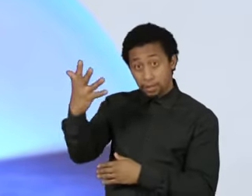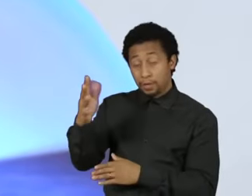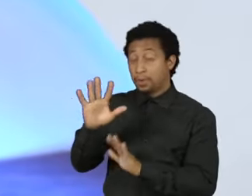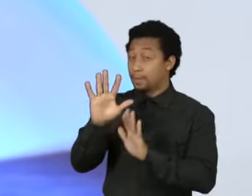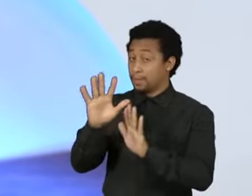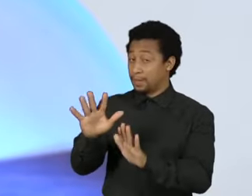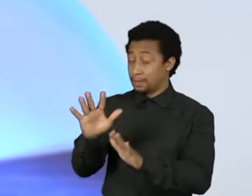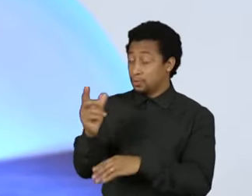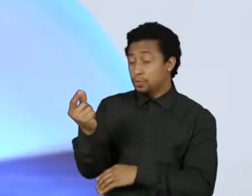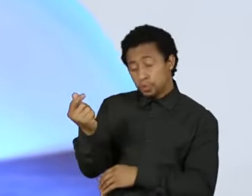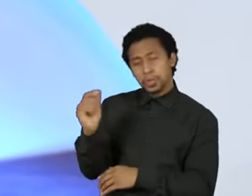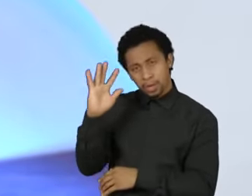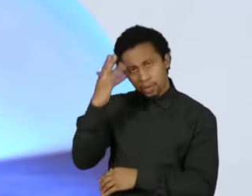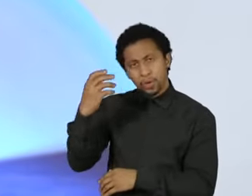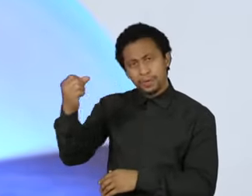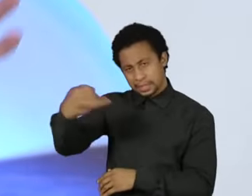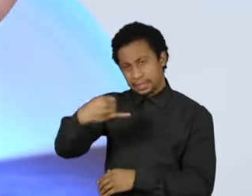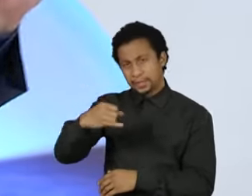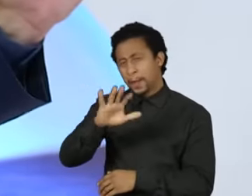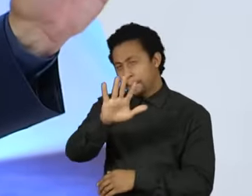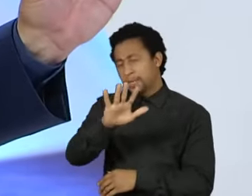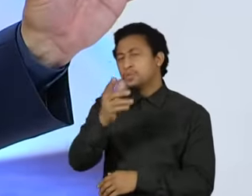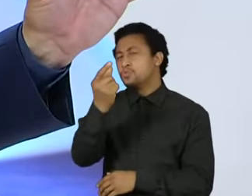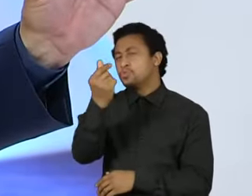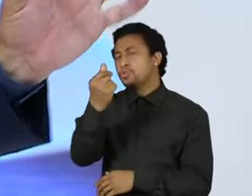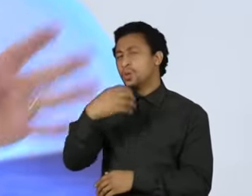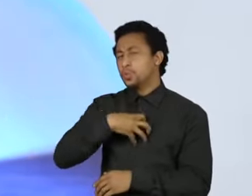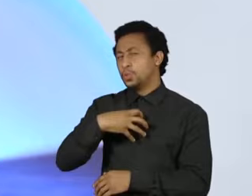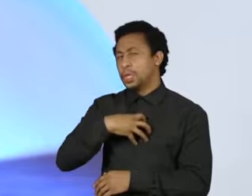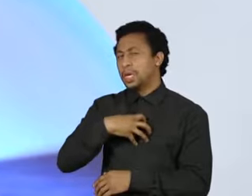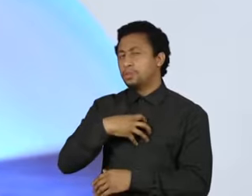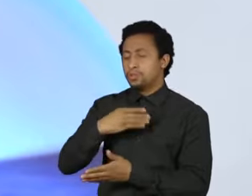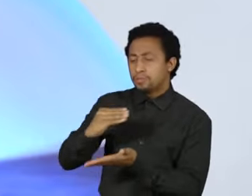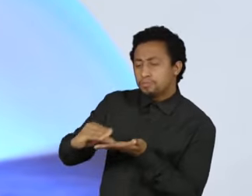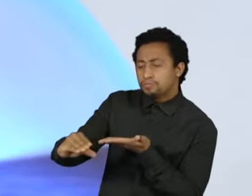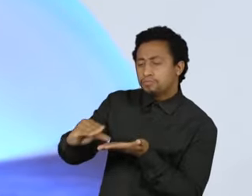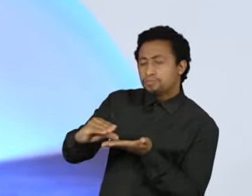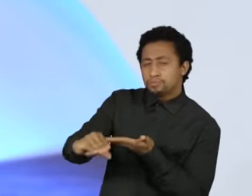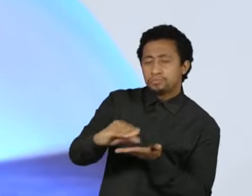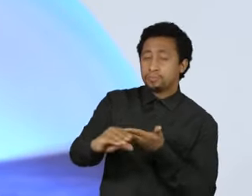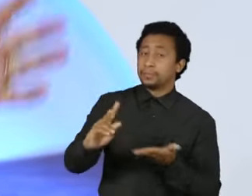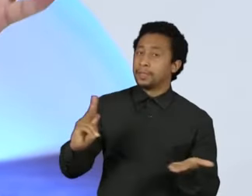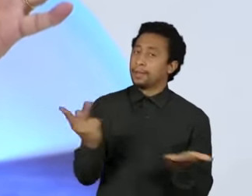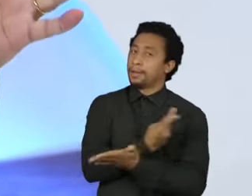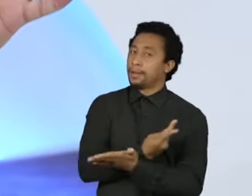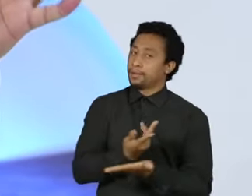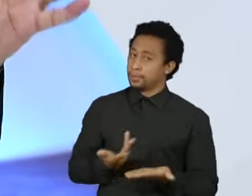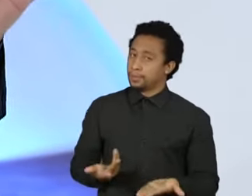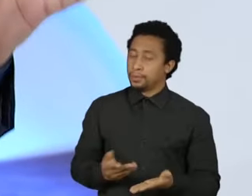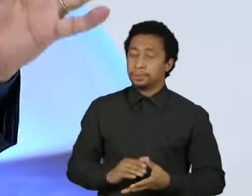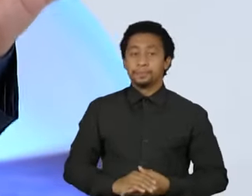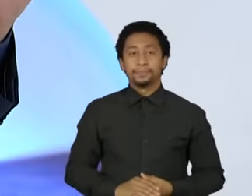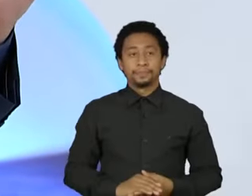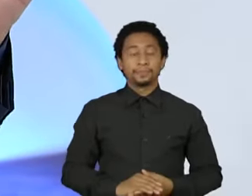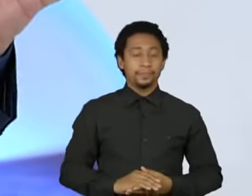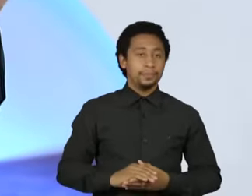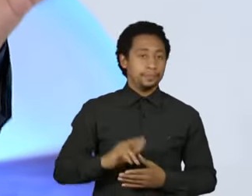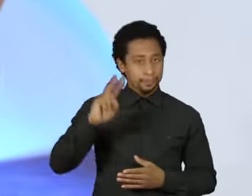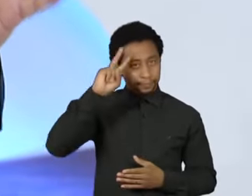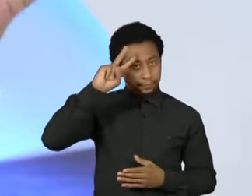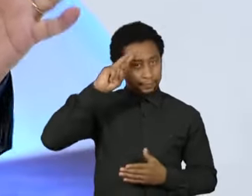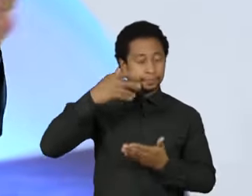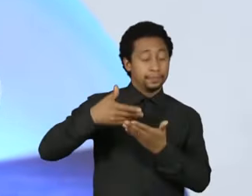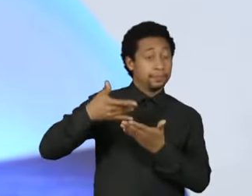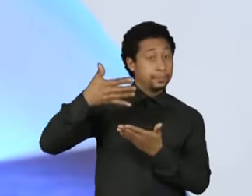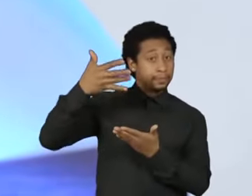aplicado. Eu vou te dar um exemplo, mas depois eu vou chegar na sua pergunta, assim. Se a gente olhar o que foi aplicado na área